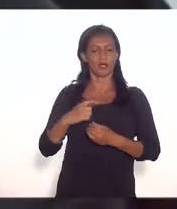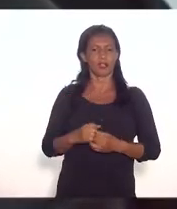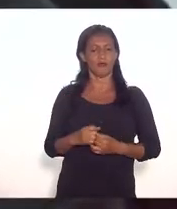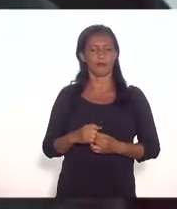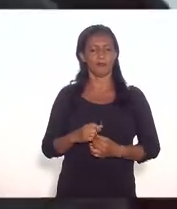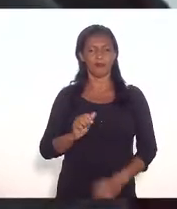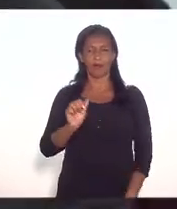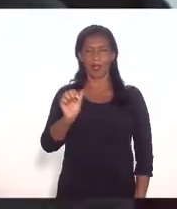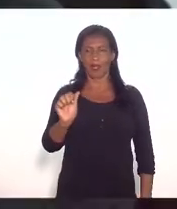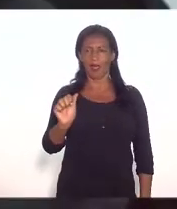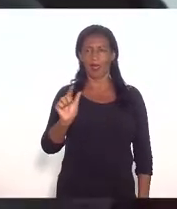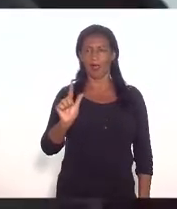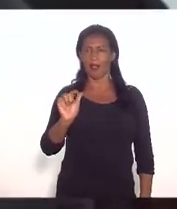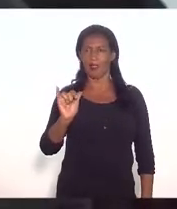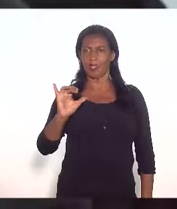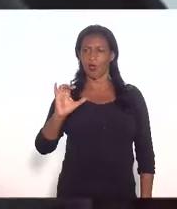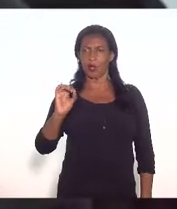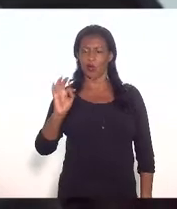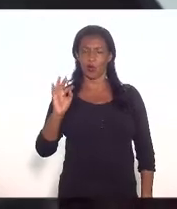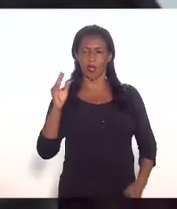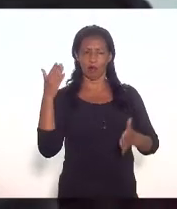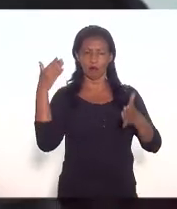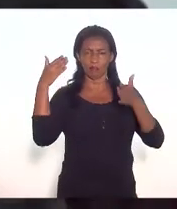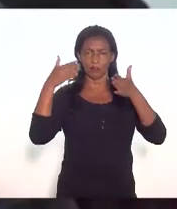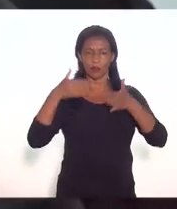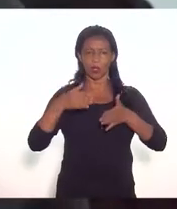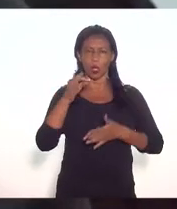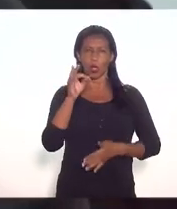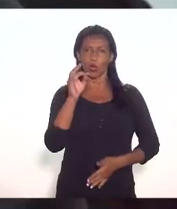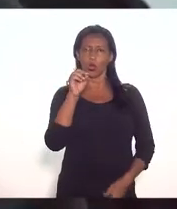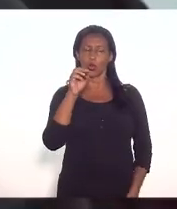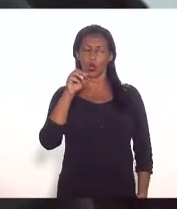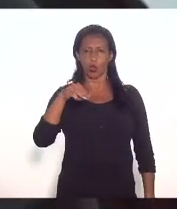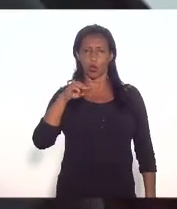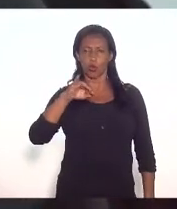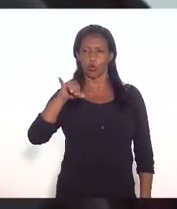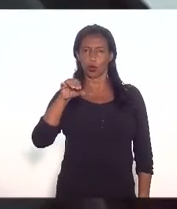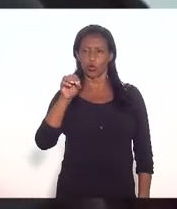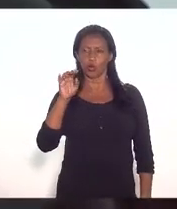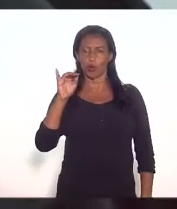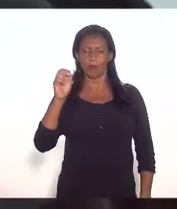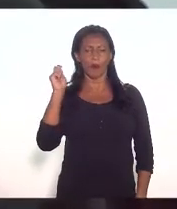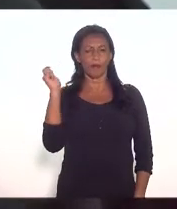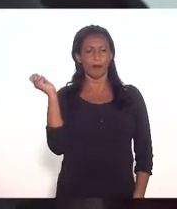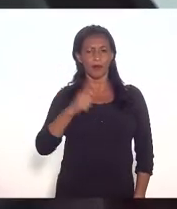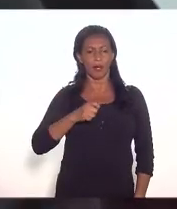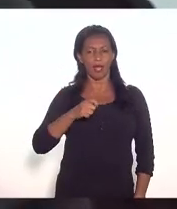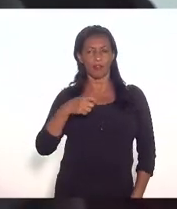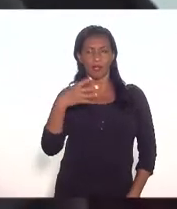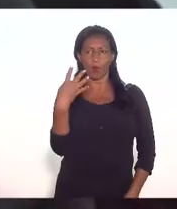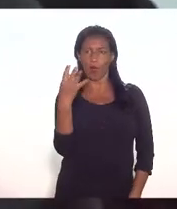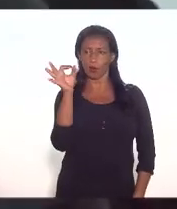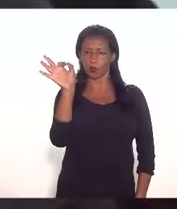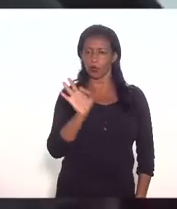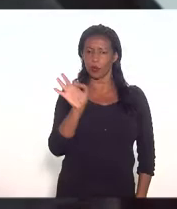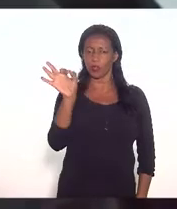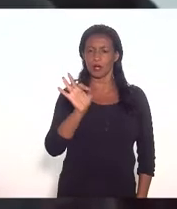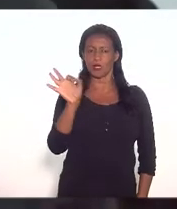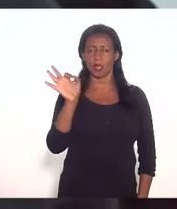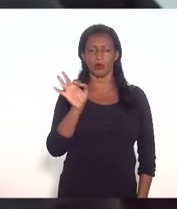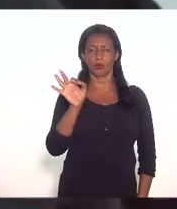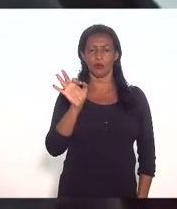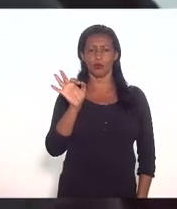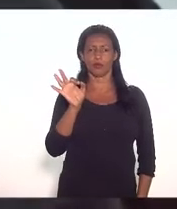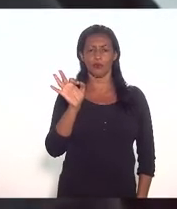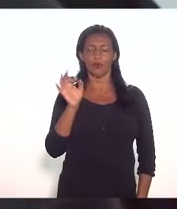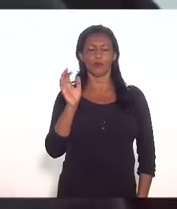alíquota para especificamente o Tom Jobim podendo ser praticado até 4% então foi